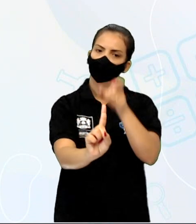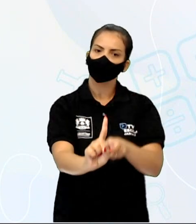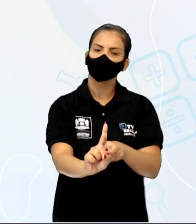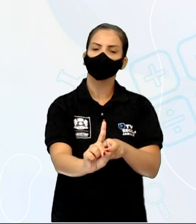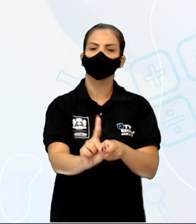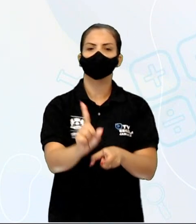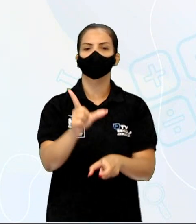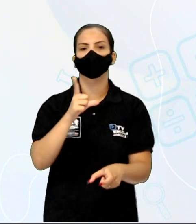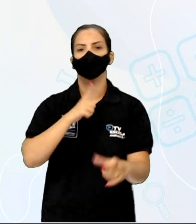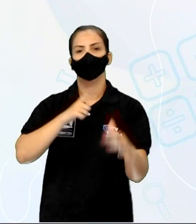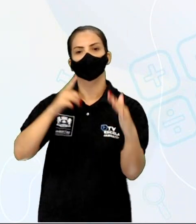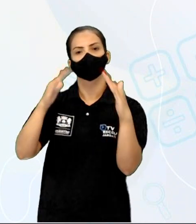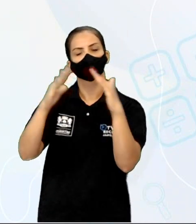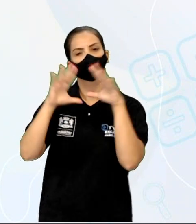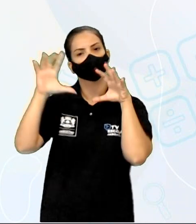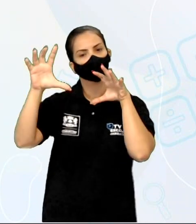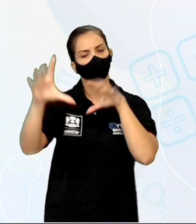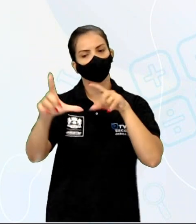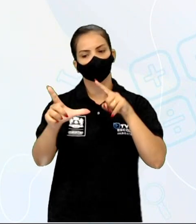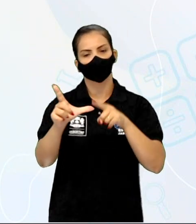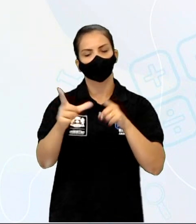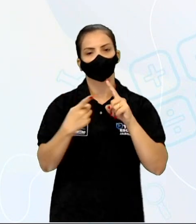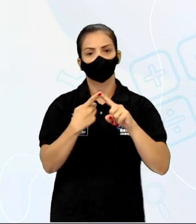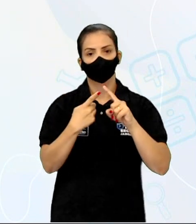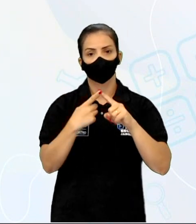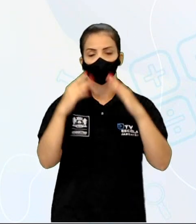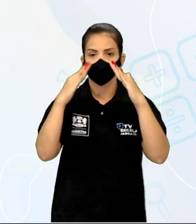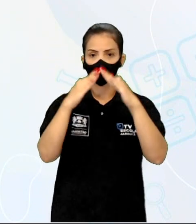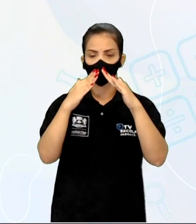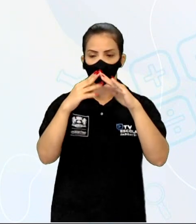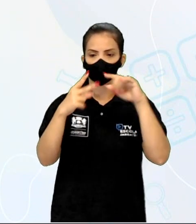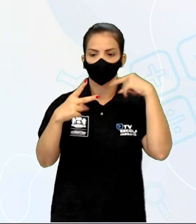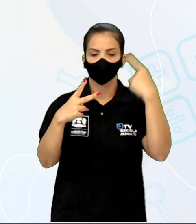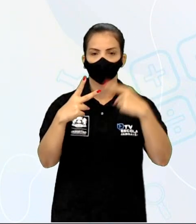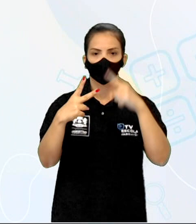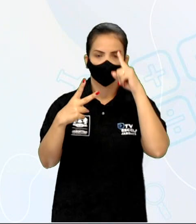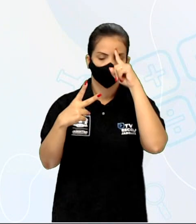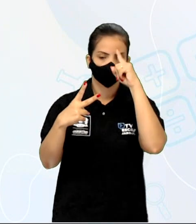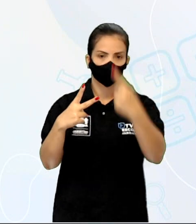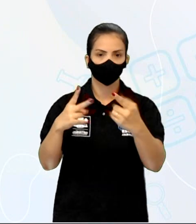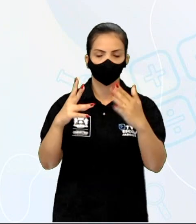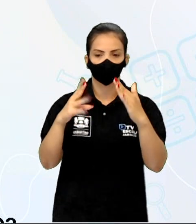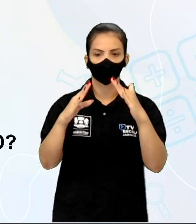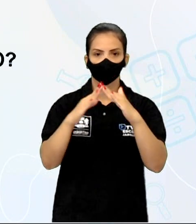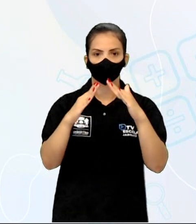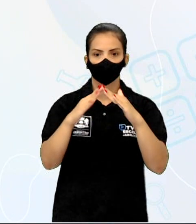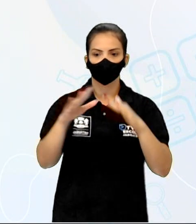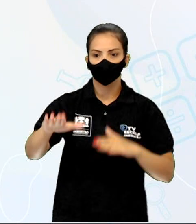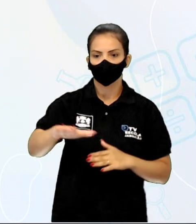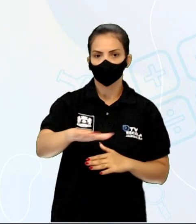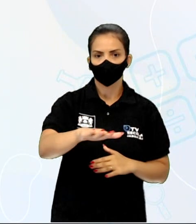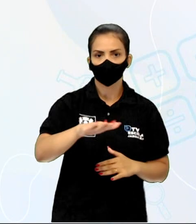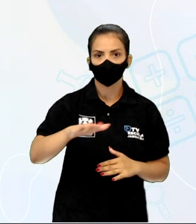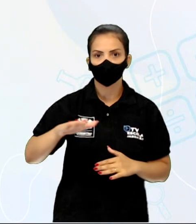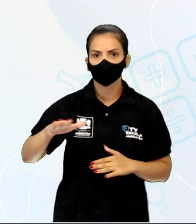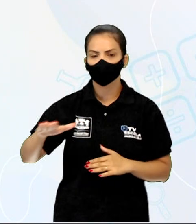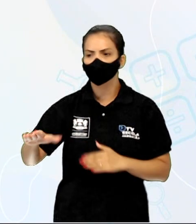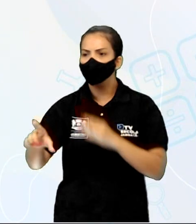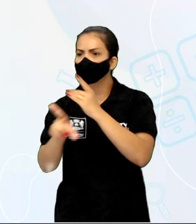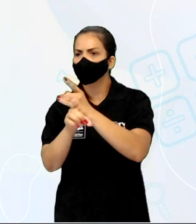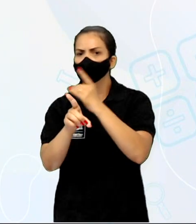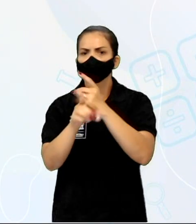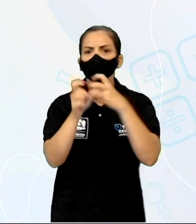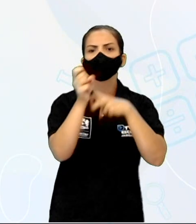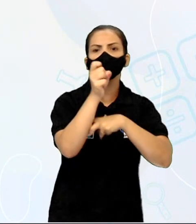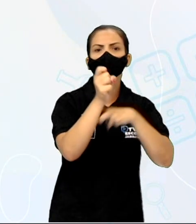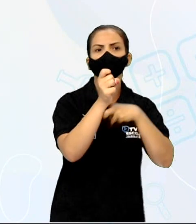casa monstro é a casa, o dono dela e essas crianças que tentam desvendar os mistérios. O que